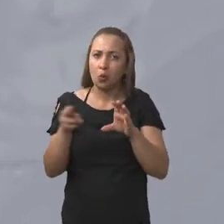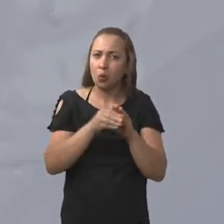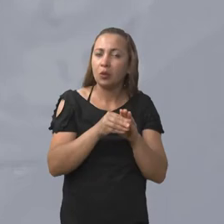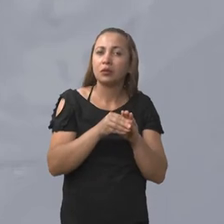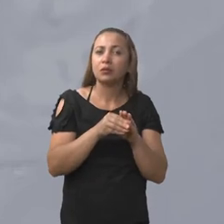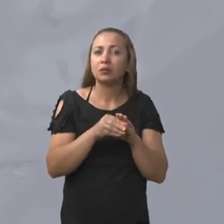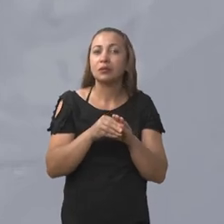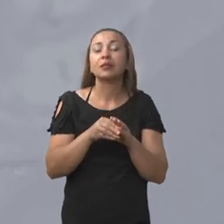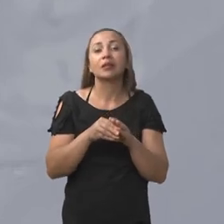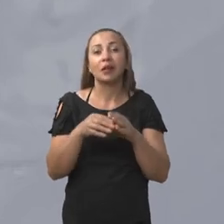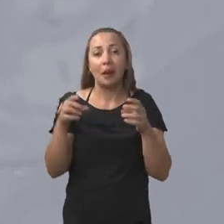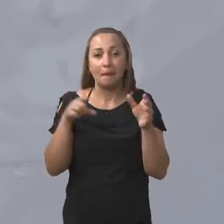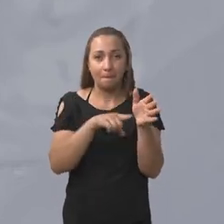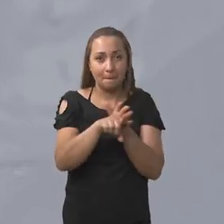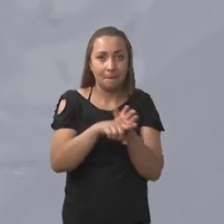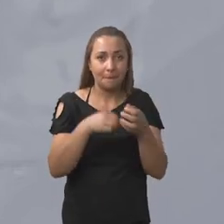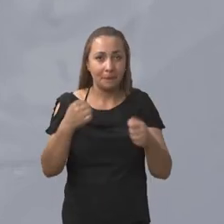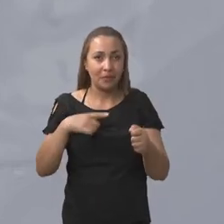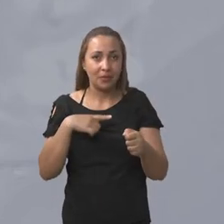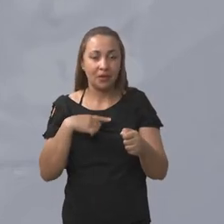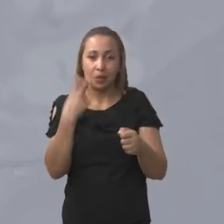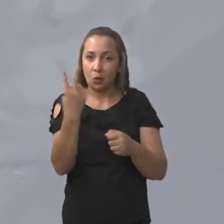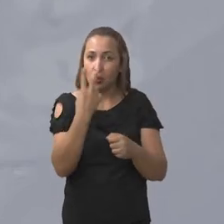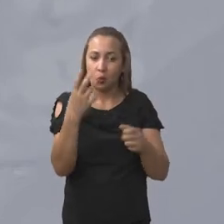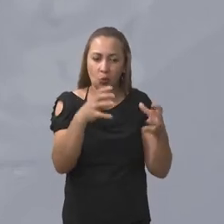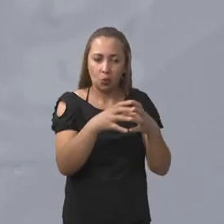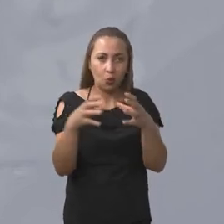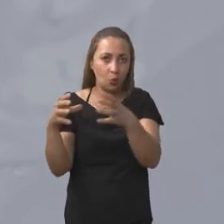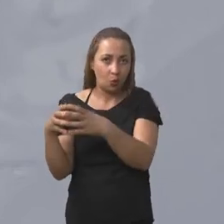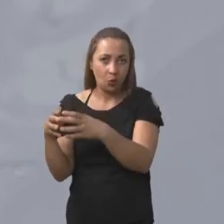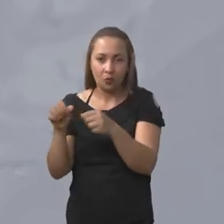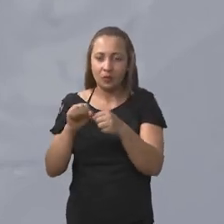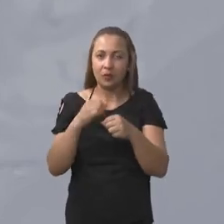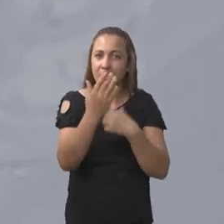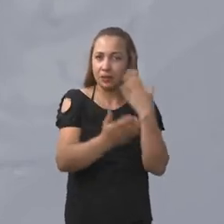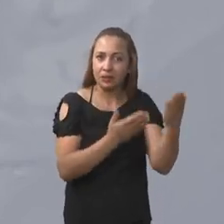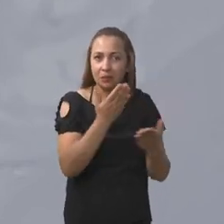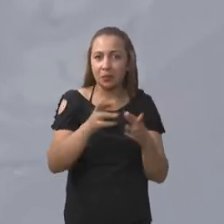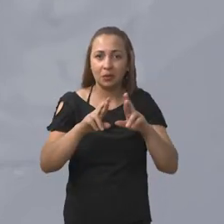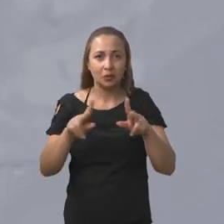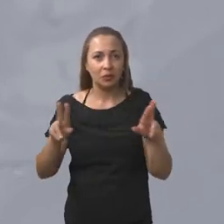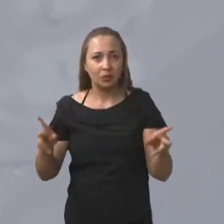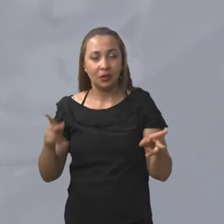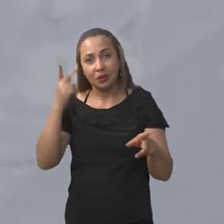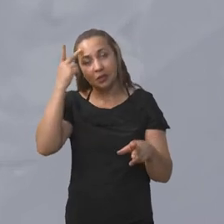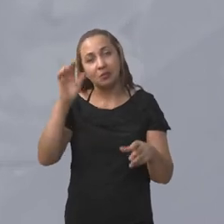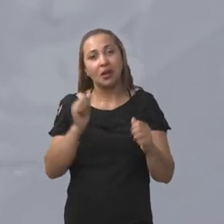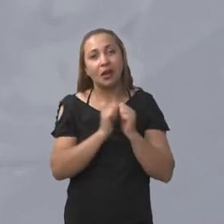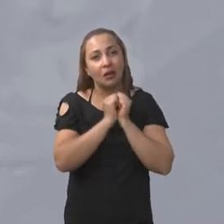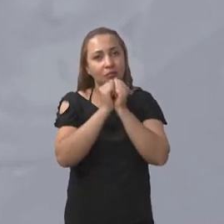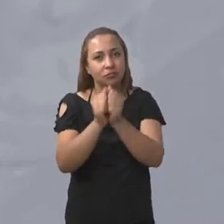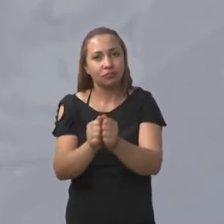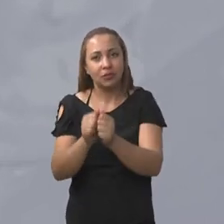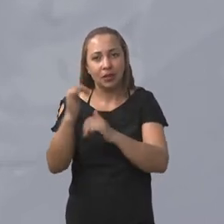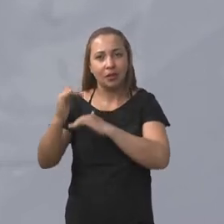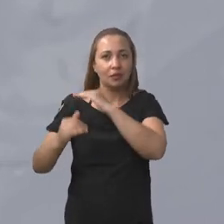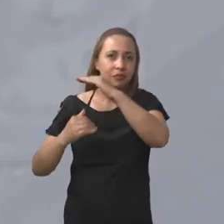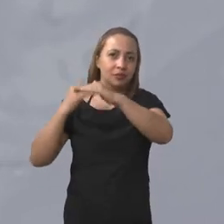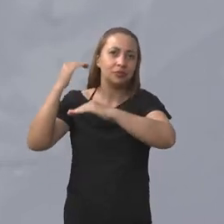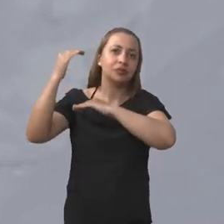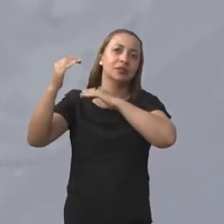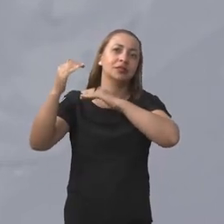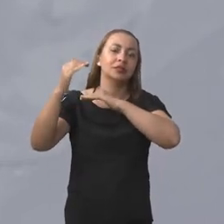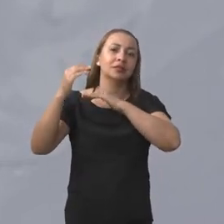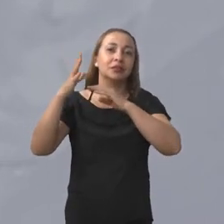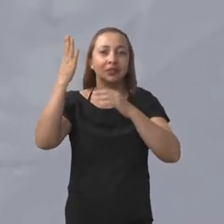pesquisa. A gente precisa de ter dois grupos fazendo tratamentos diferentes para acompanhar a evolução